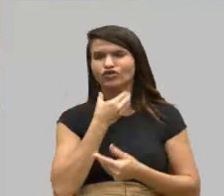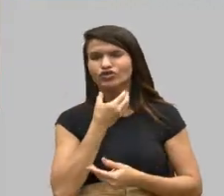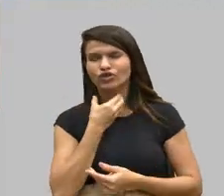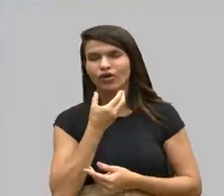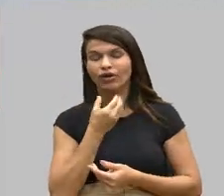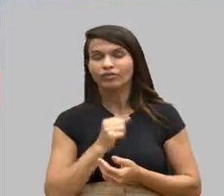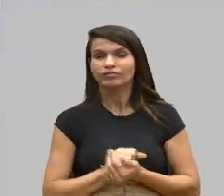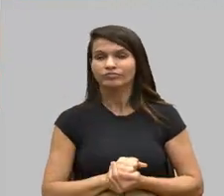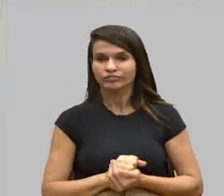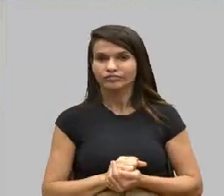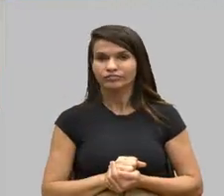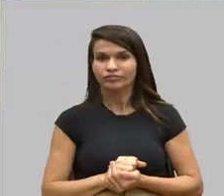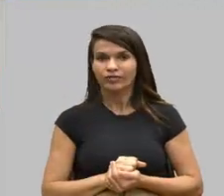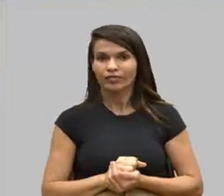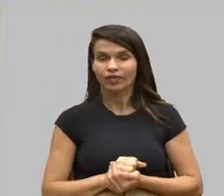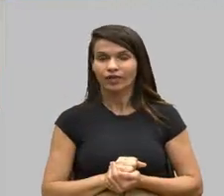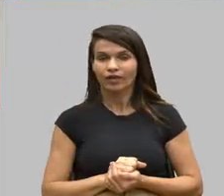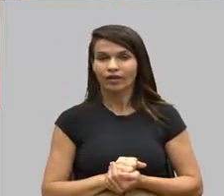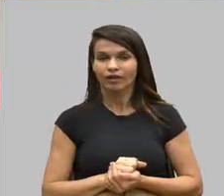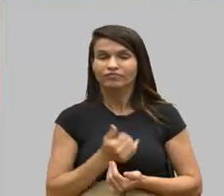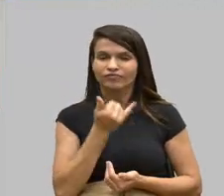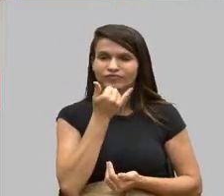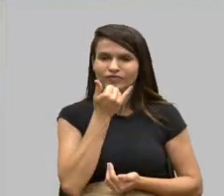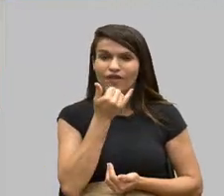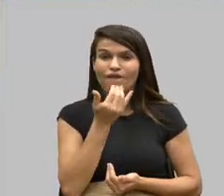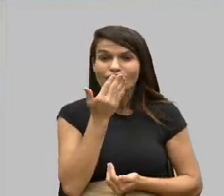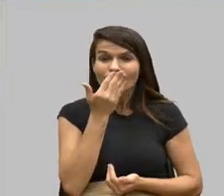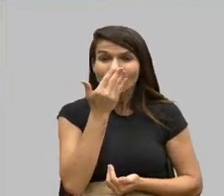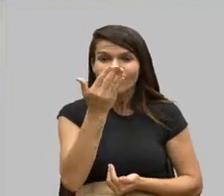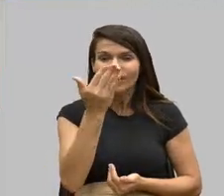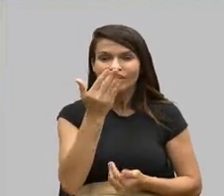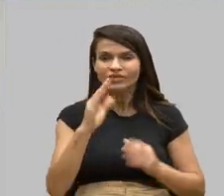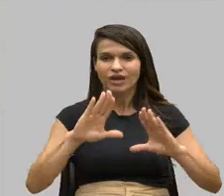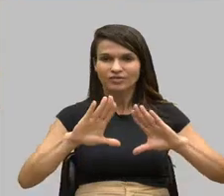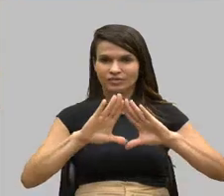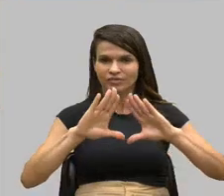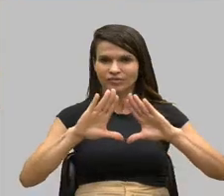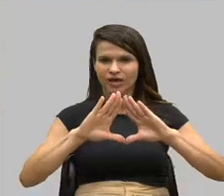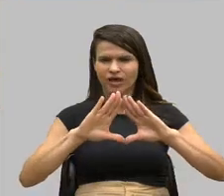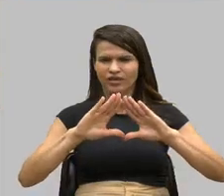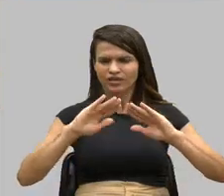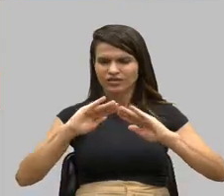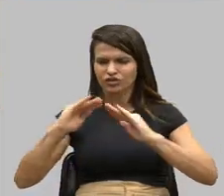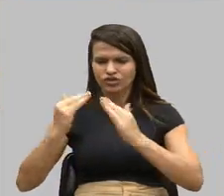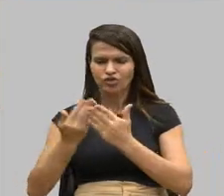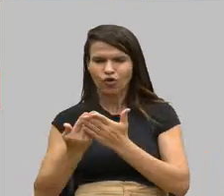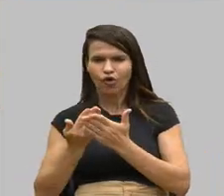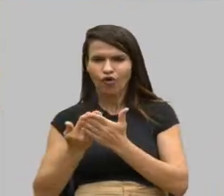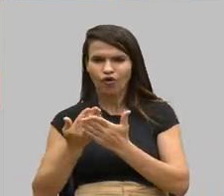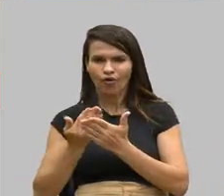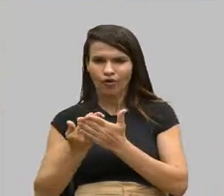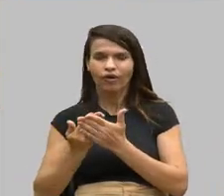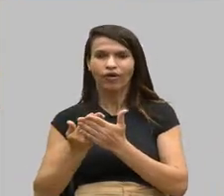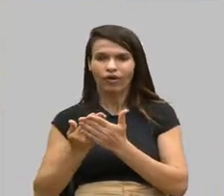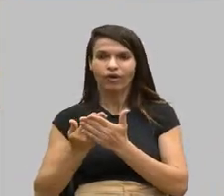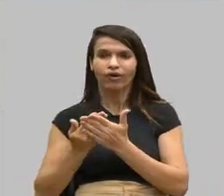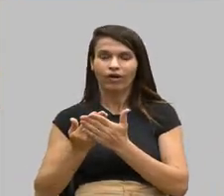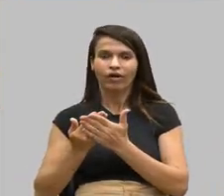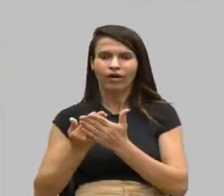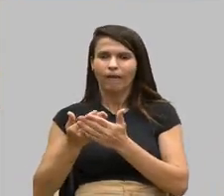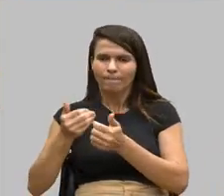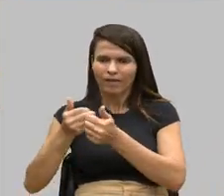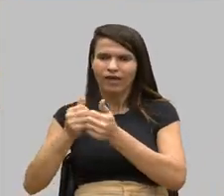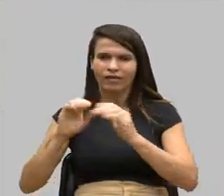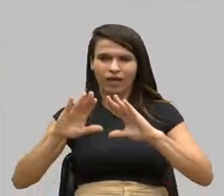em frente à Assembleia, essa escola aqui do lado da Assembleia, esqueci o nome aqui agora, então a criança foi